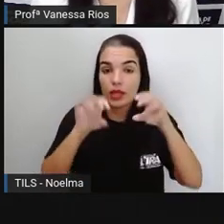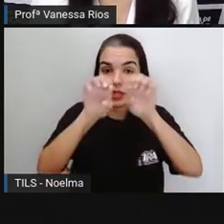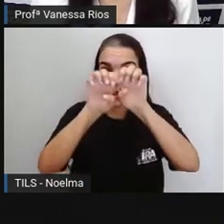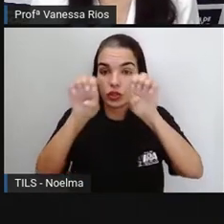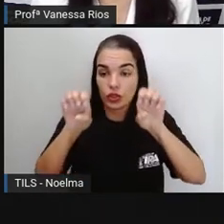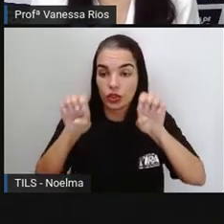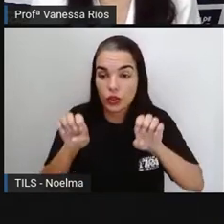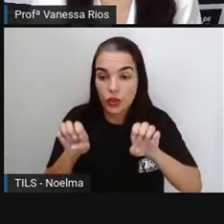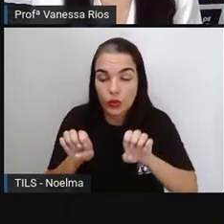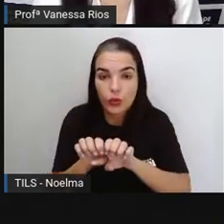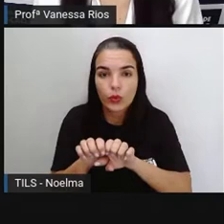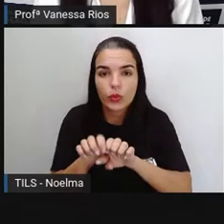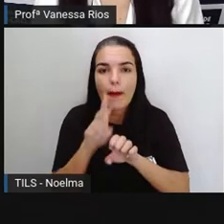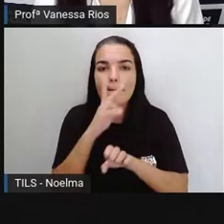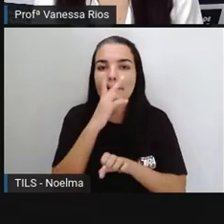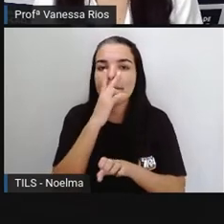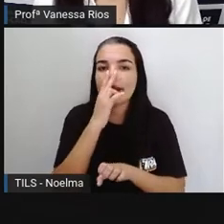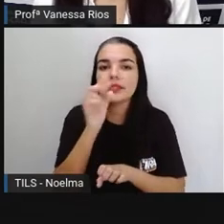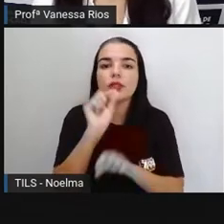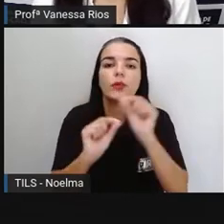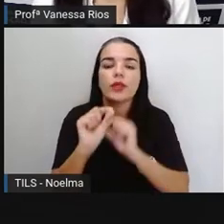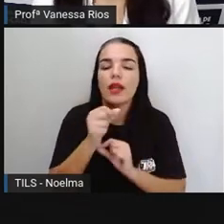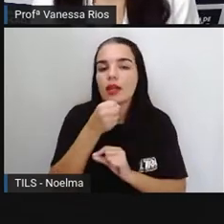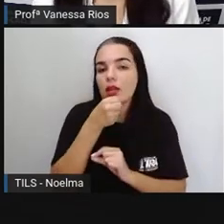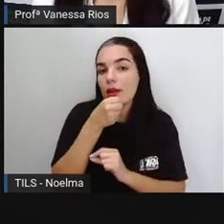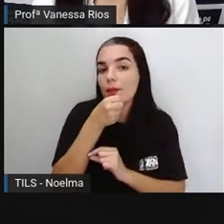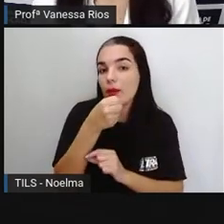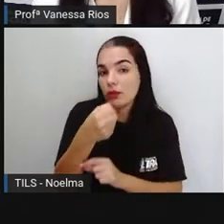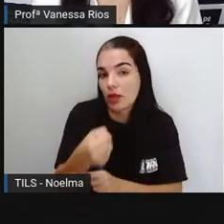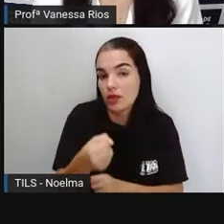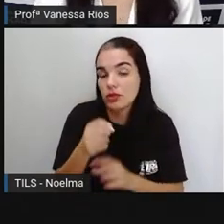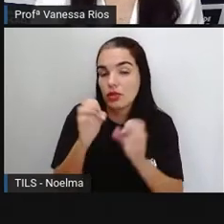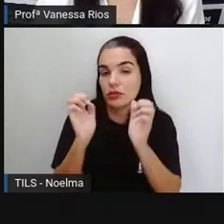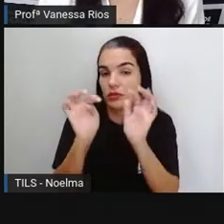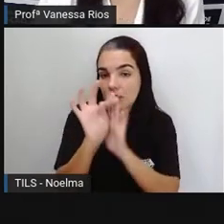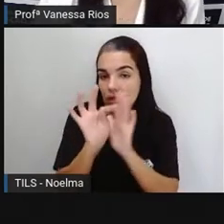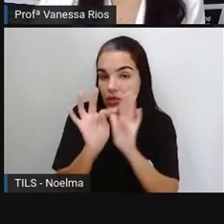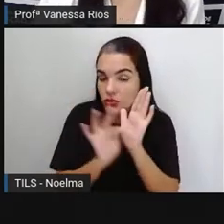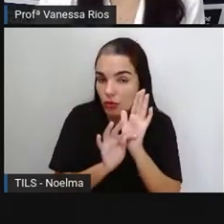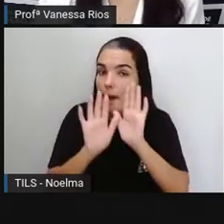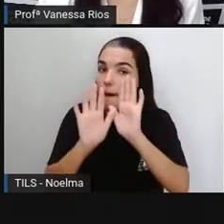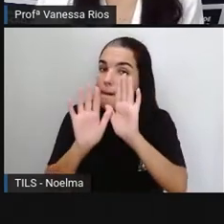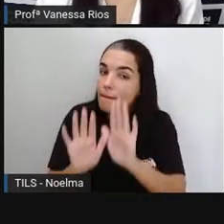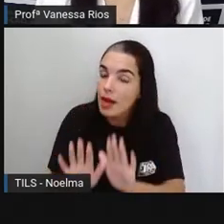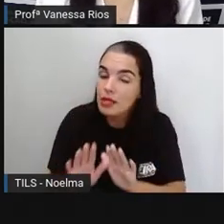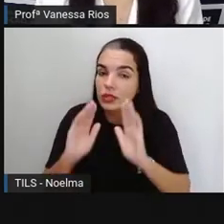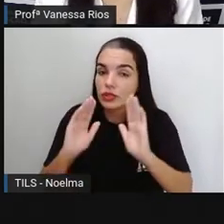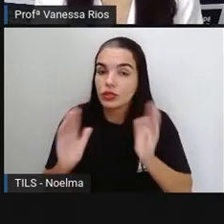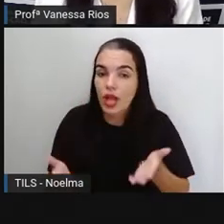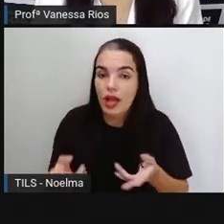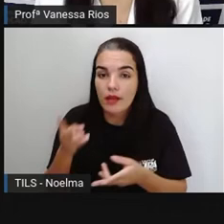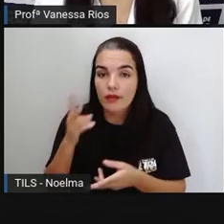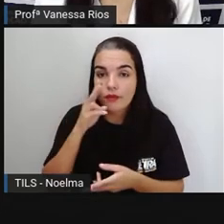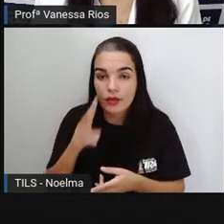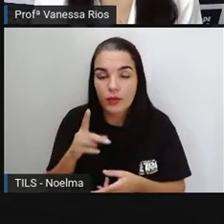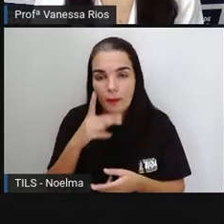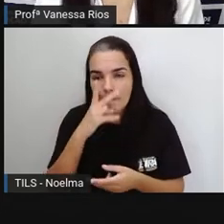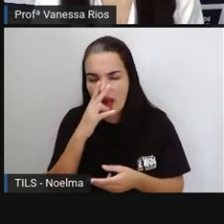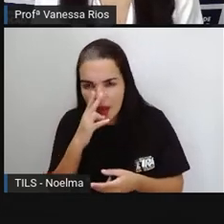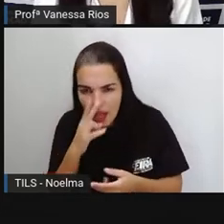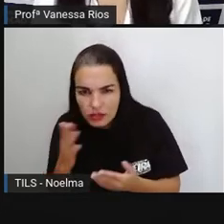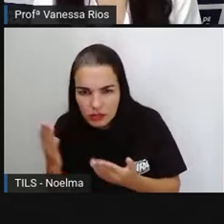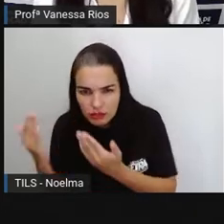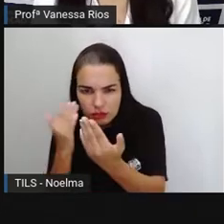próprio objetivo com o gênero textual reportagem. Mas a gente já percebeu que, apesar das semelhanças,